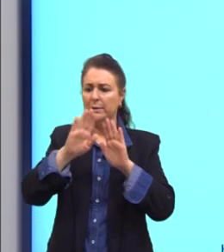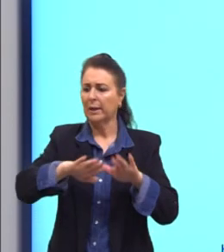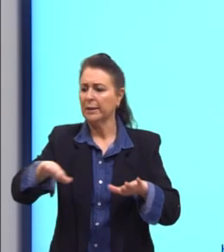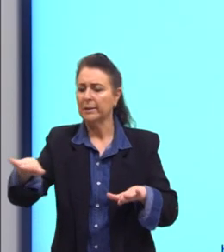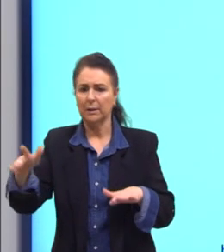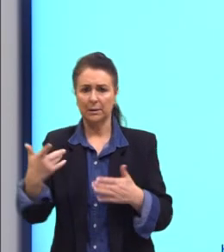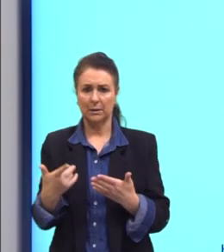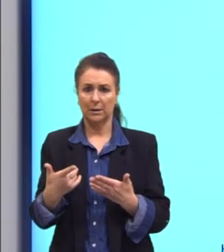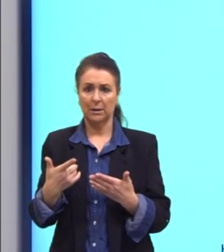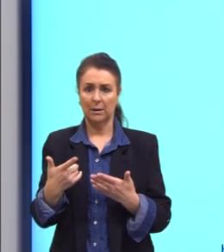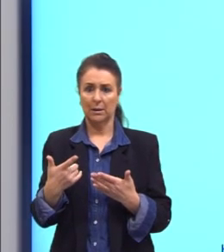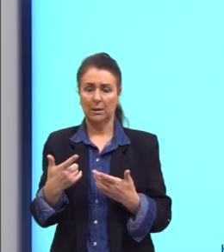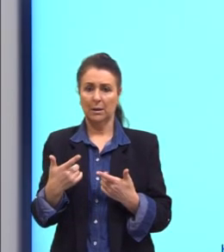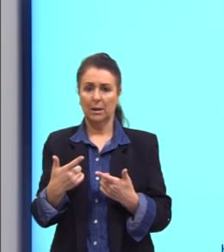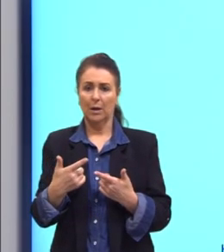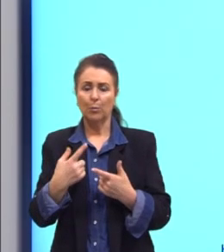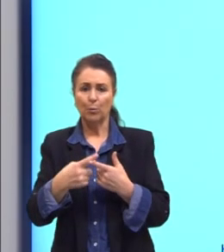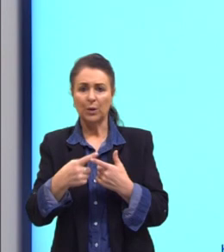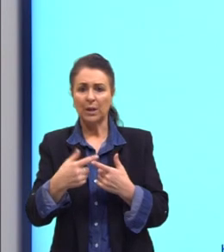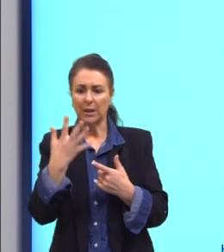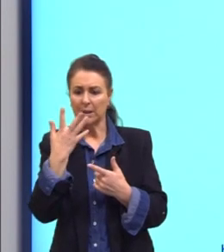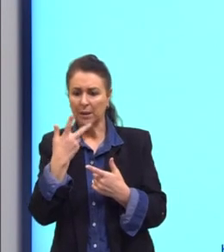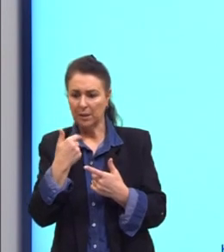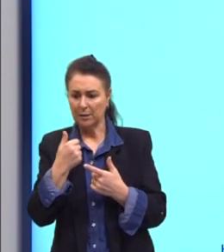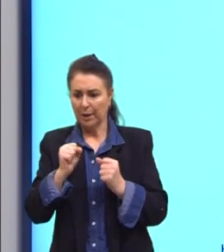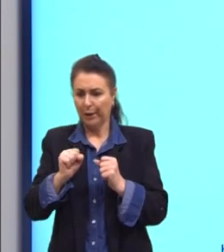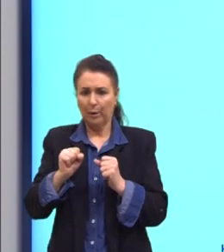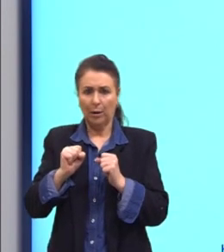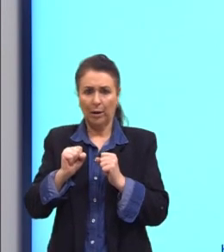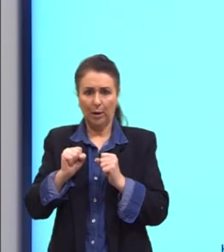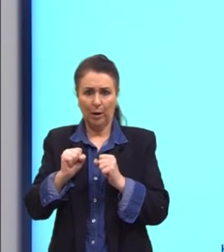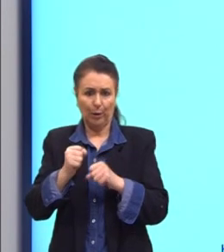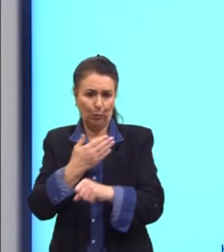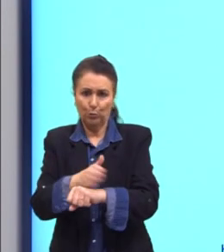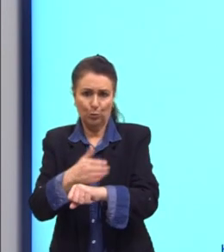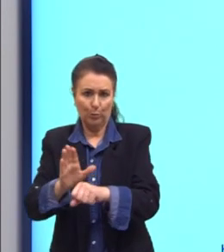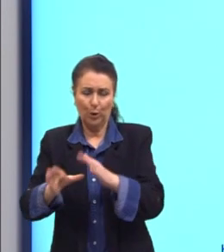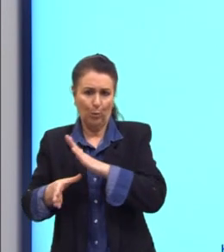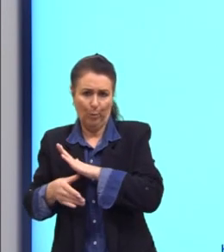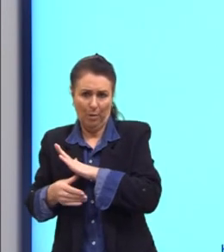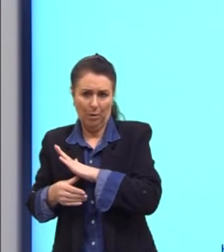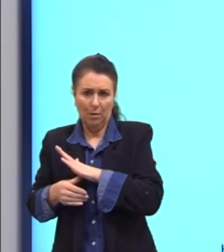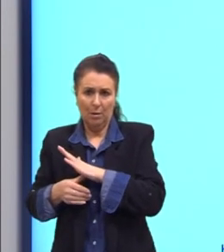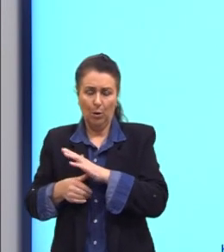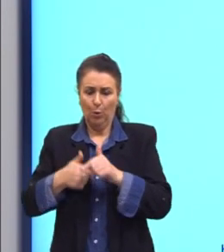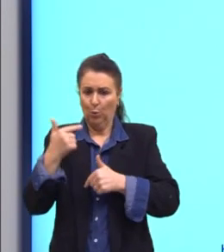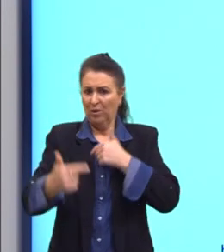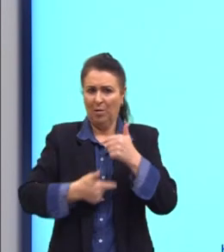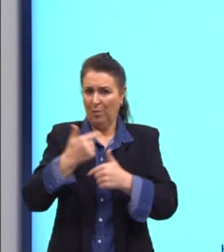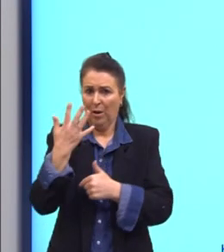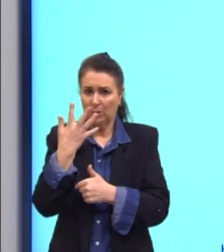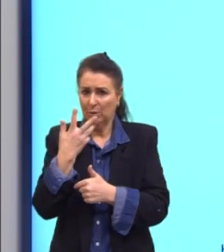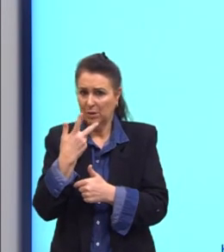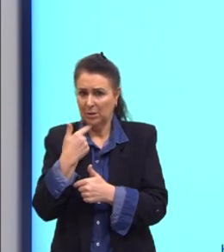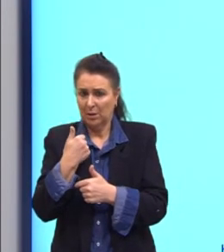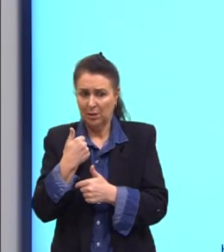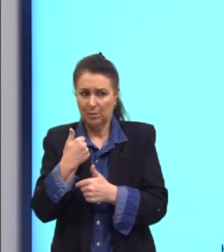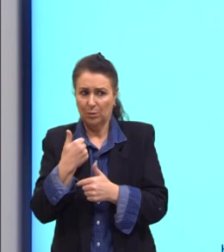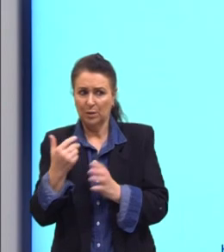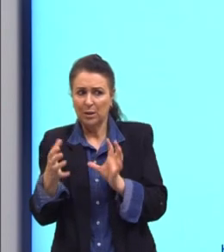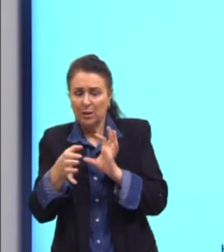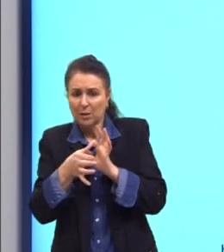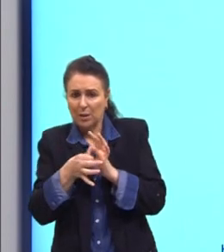a infância é uma fase propícia à ocorrência de furtos? Não. A mão de obra infantil está vinculada para a pobreza das famílias?